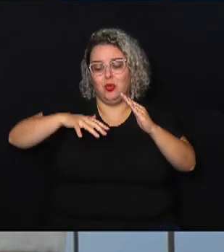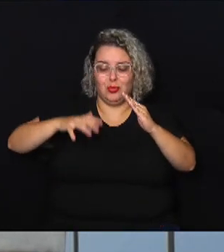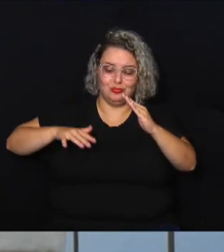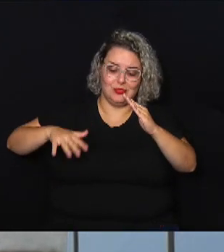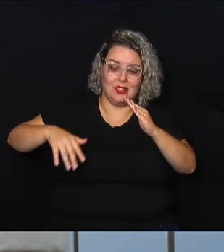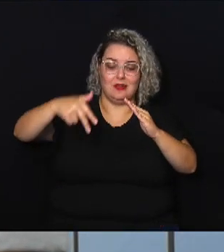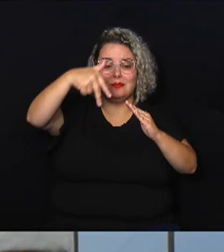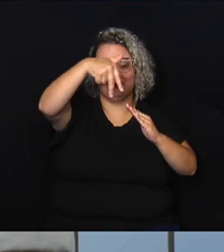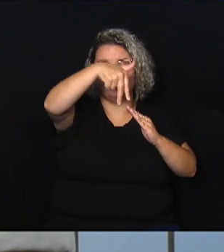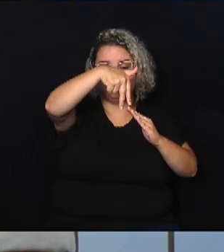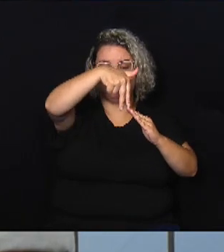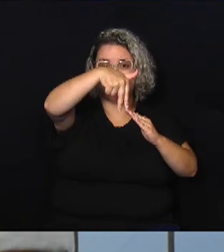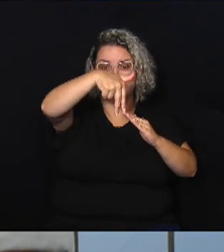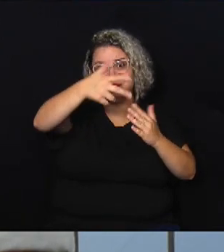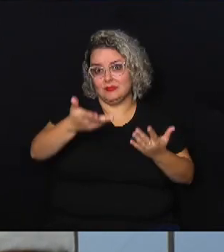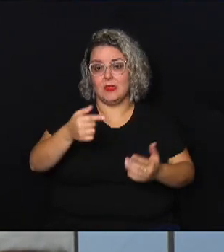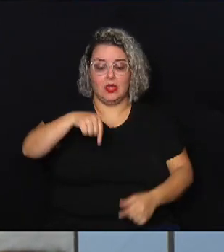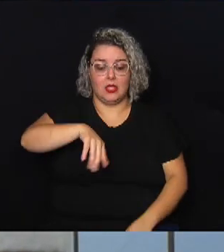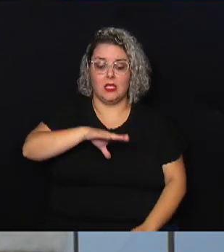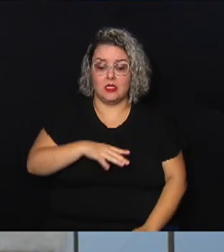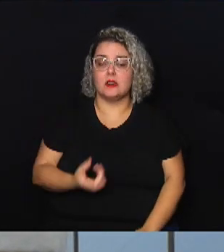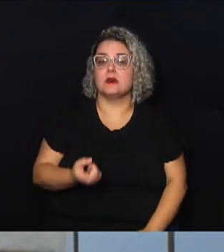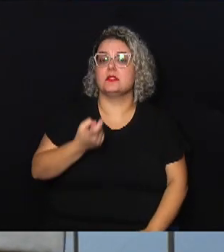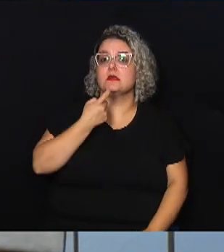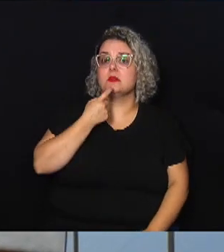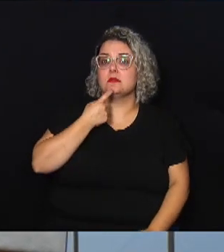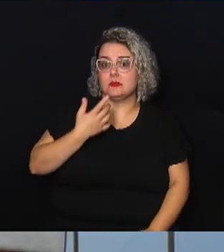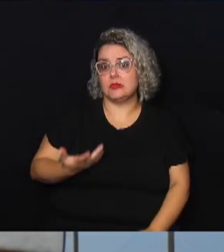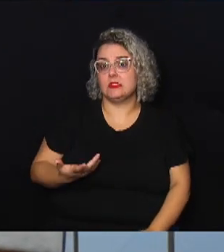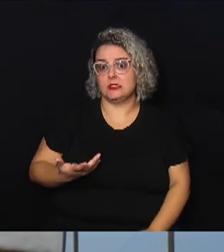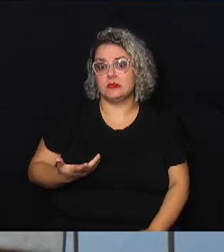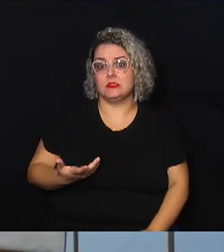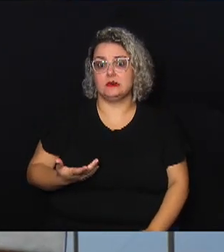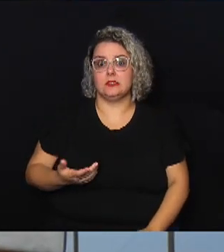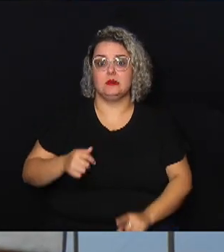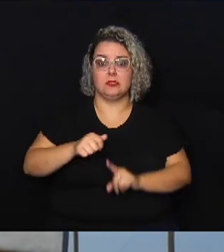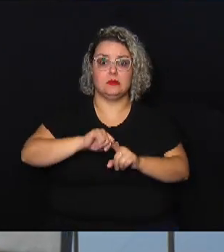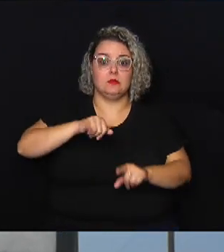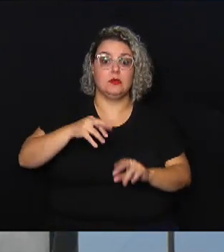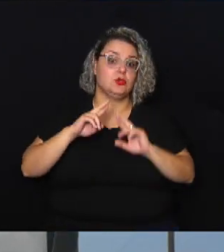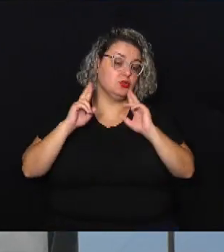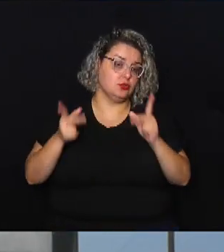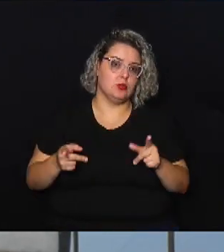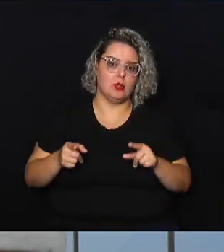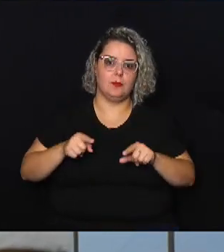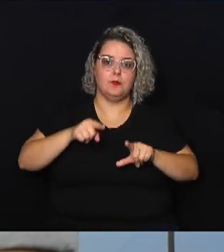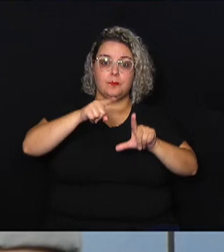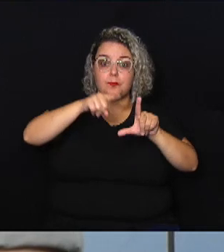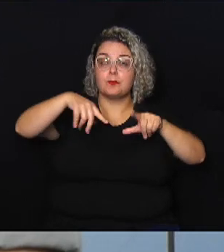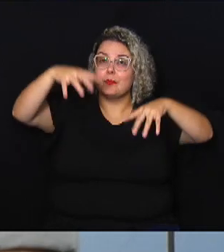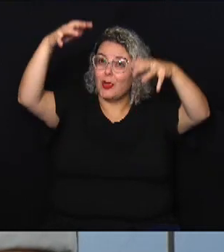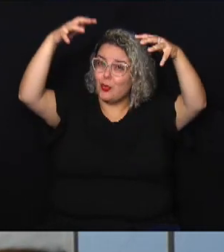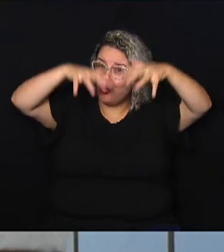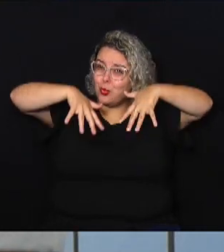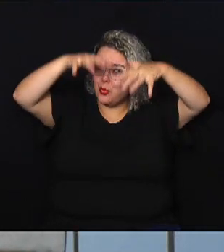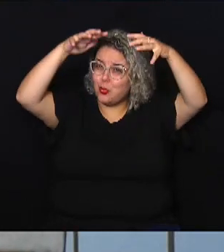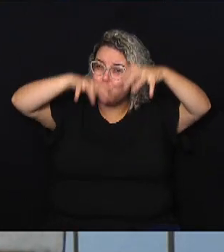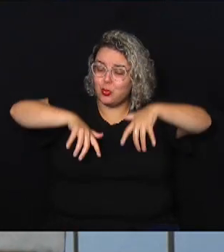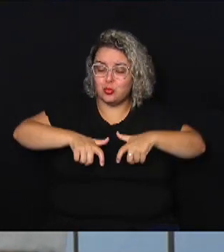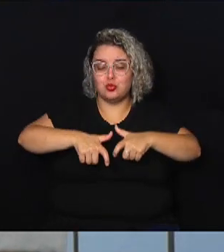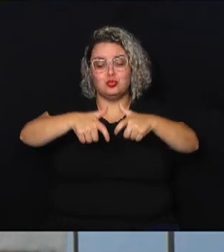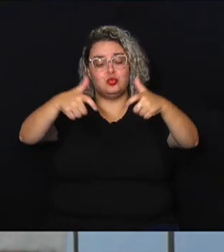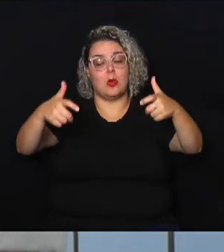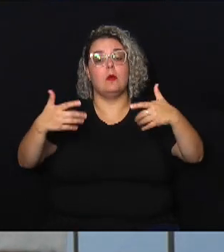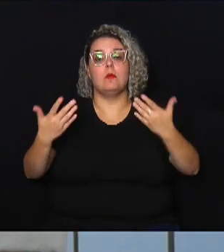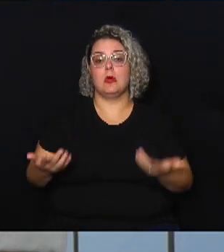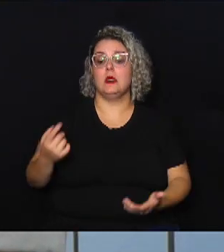aqui de Campinas, a gente teve também um final de ano, início de janeiro bem atípico, com índices biométricos bem elevados, porém